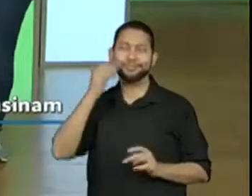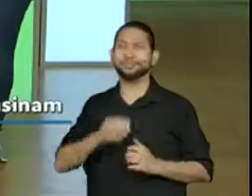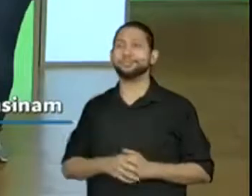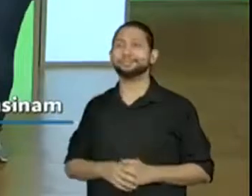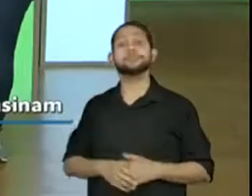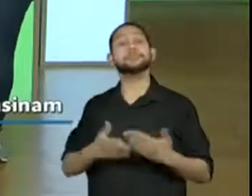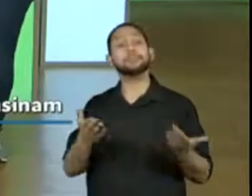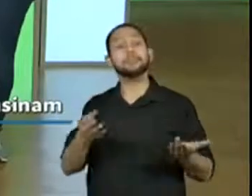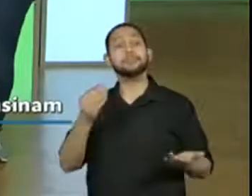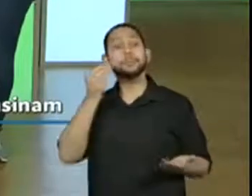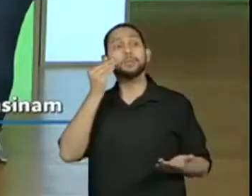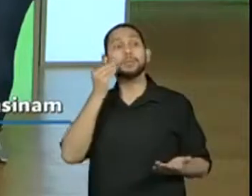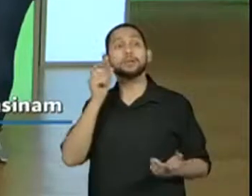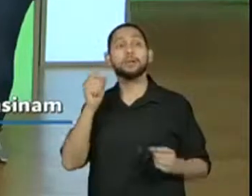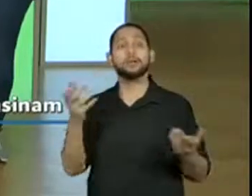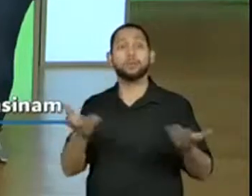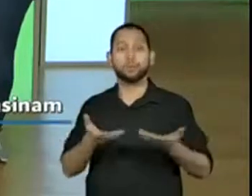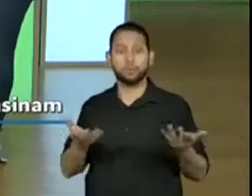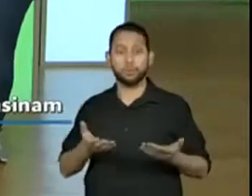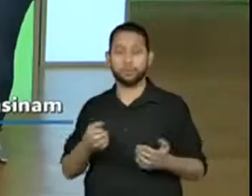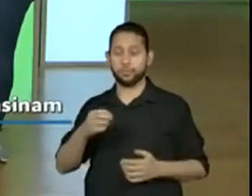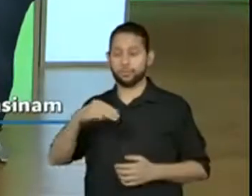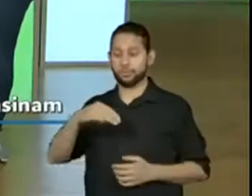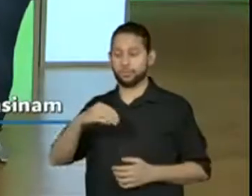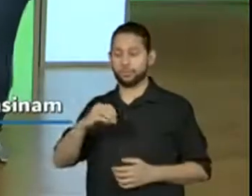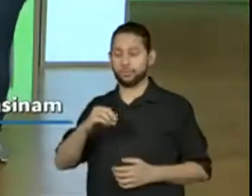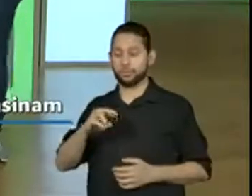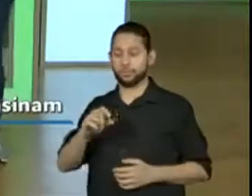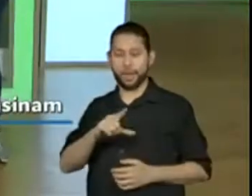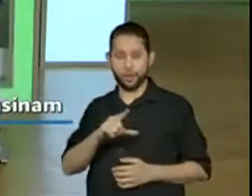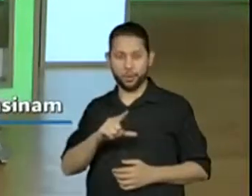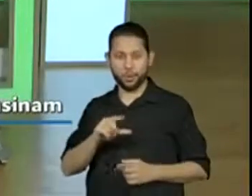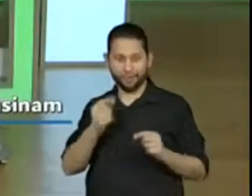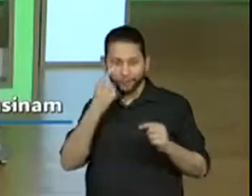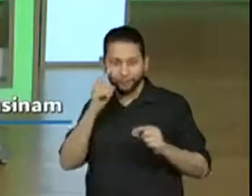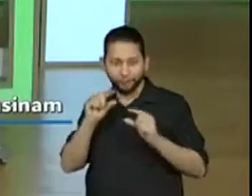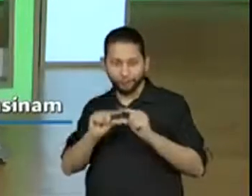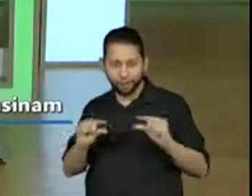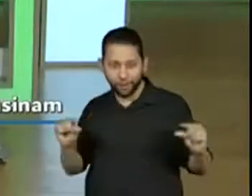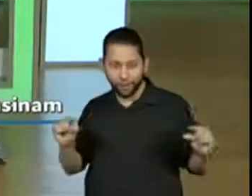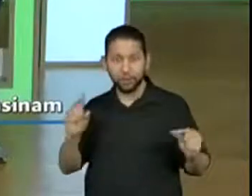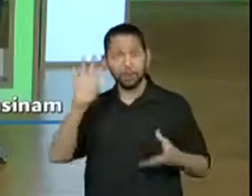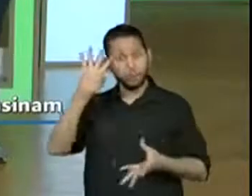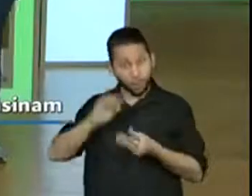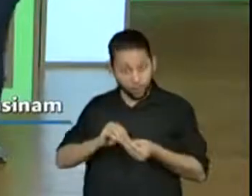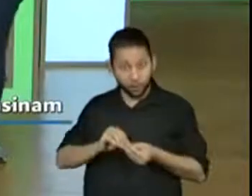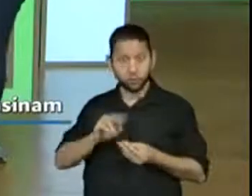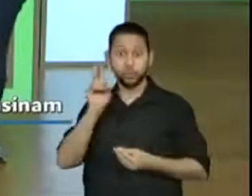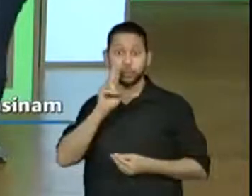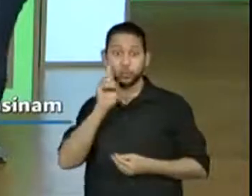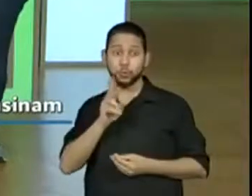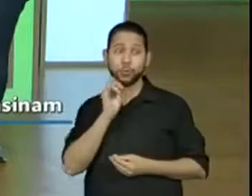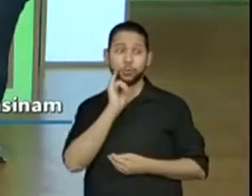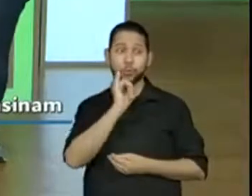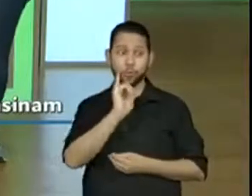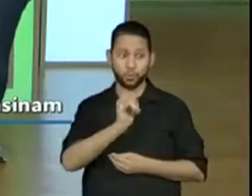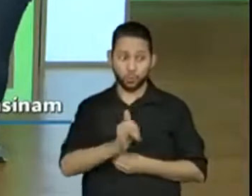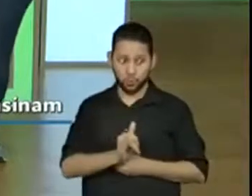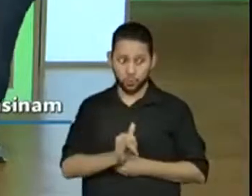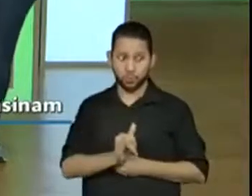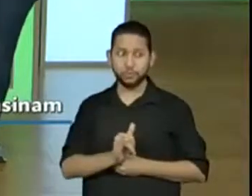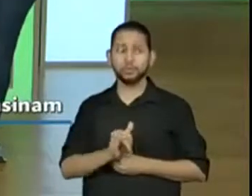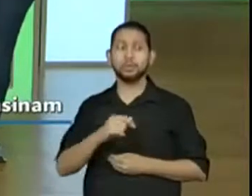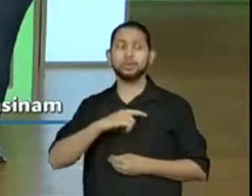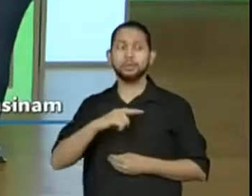caderno. Ah, é. Registrem no caderno, porque eu nem pensei numa nova moral. Porque foi tão boa essa moral, tão clara e objetiva, né? Mas se os